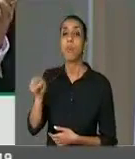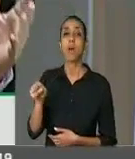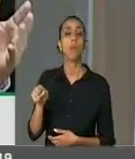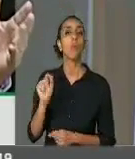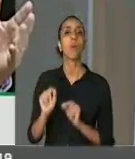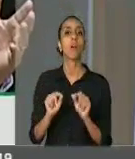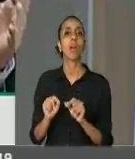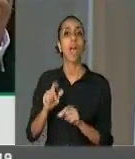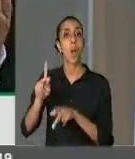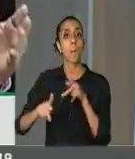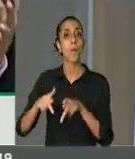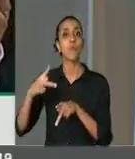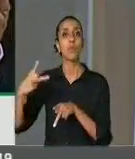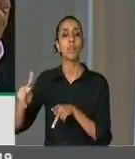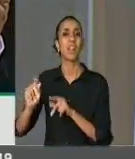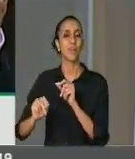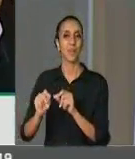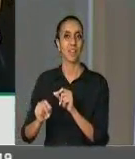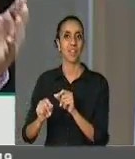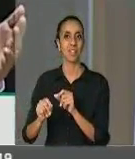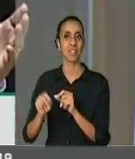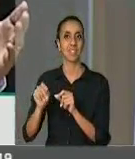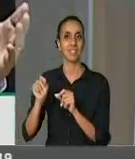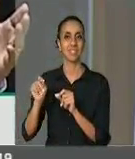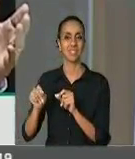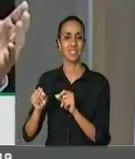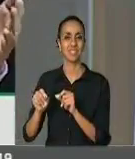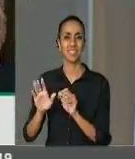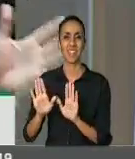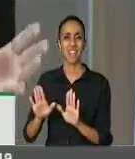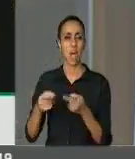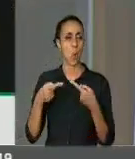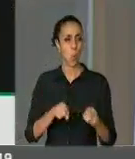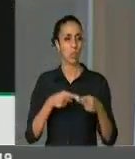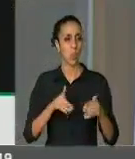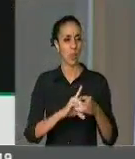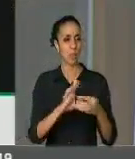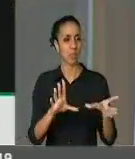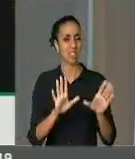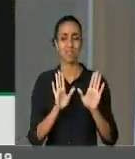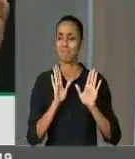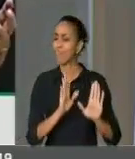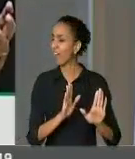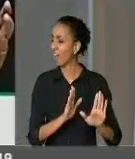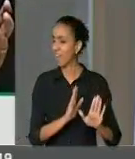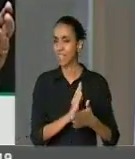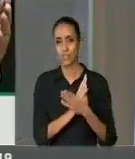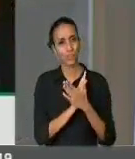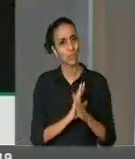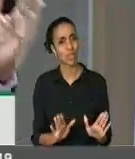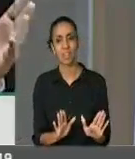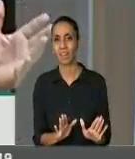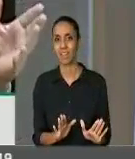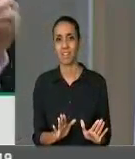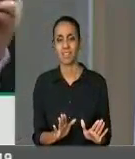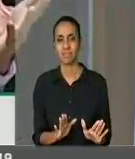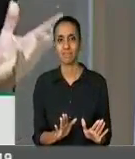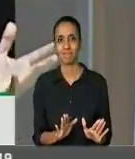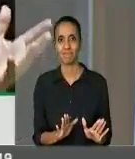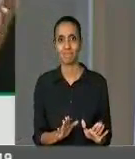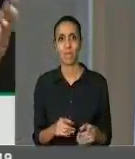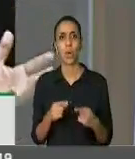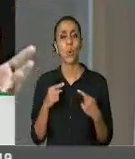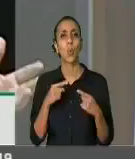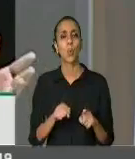Chega de ataque à democracia no nosso país. Chega de violentar a